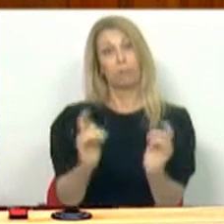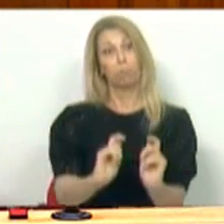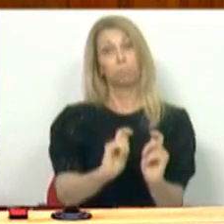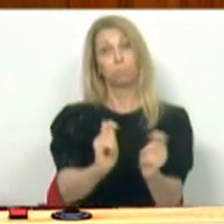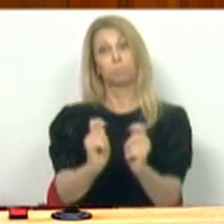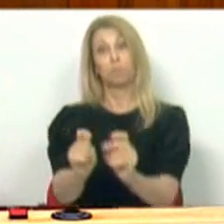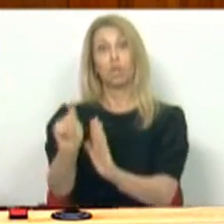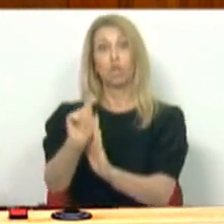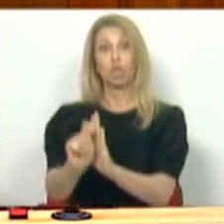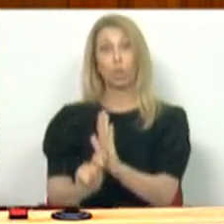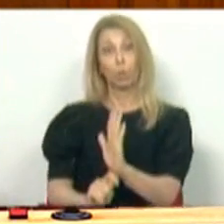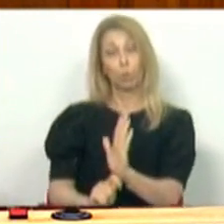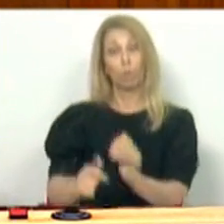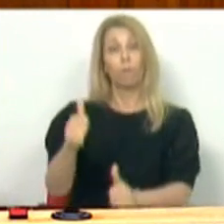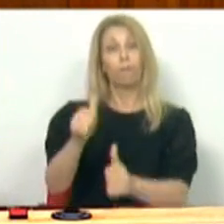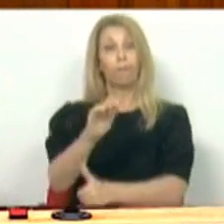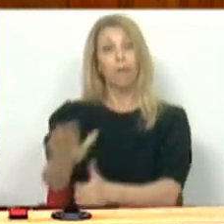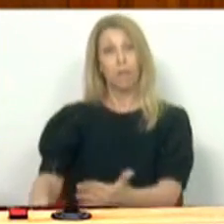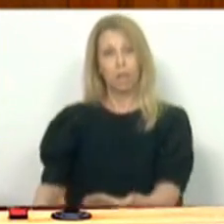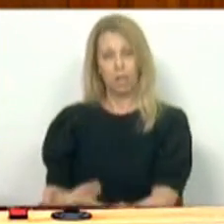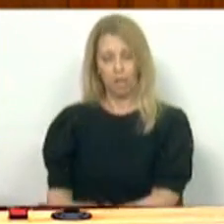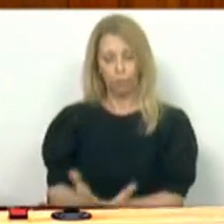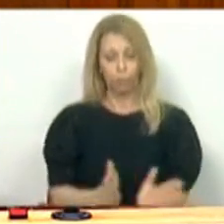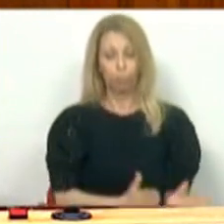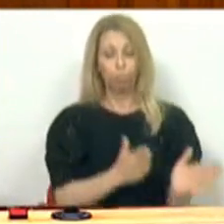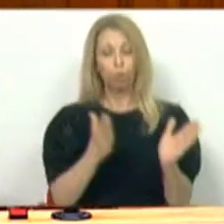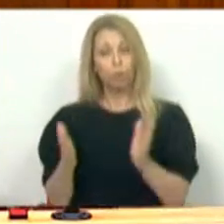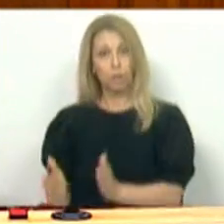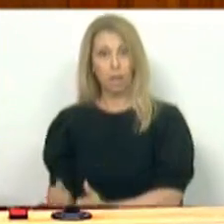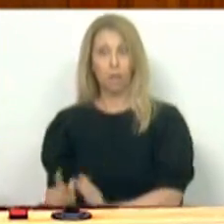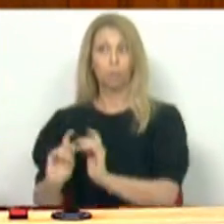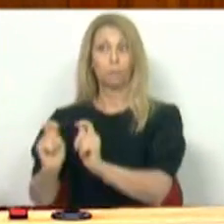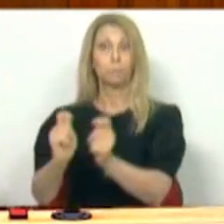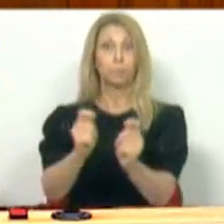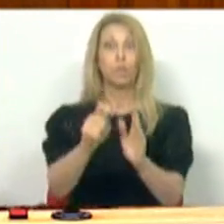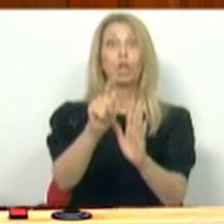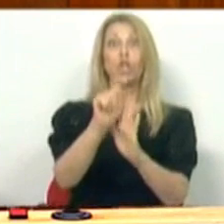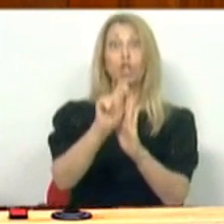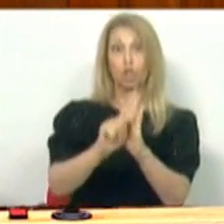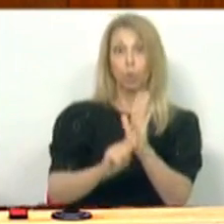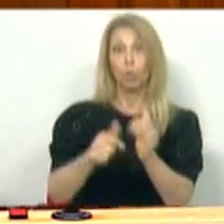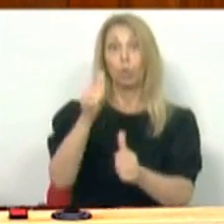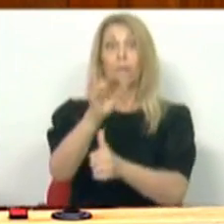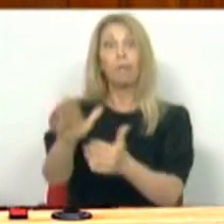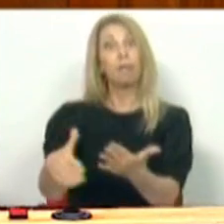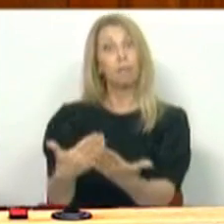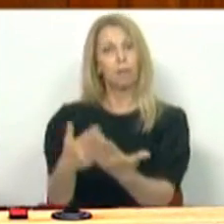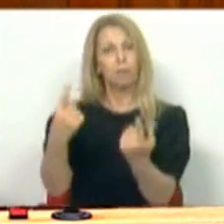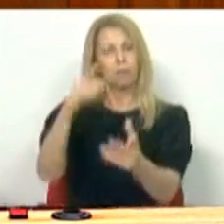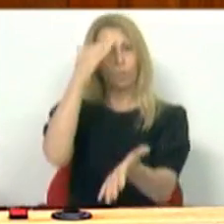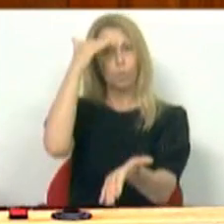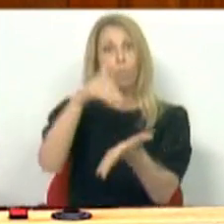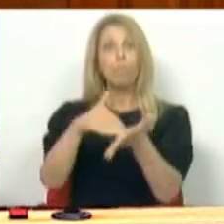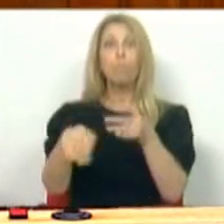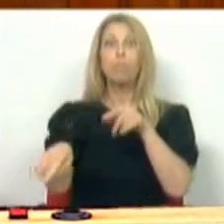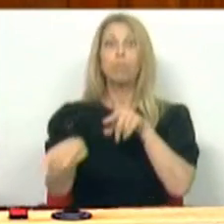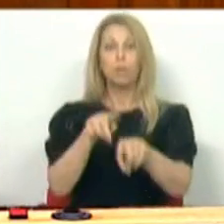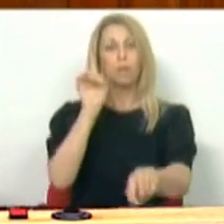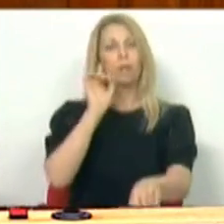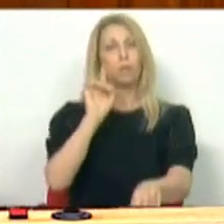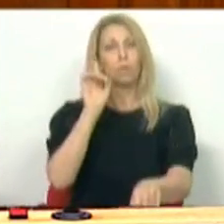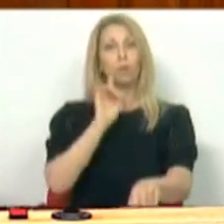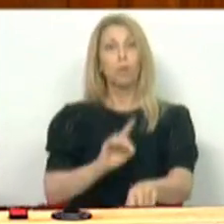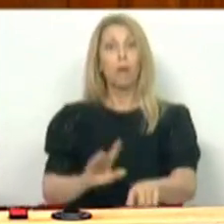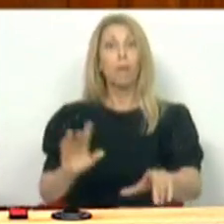Por outro lado, a atribuição do Estatuto de Candidato tem naturalmente um efeito político importante, mas não tem